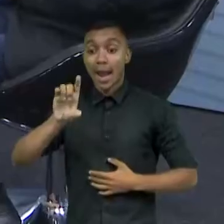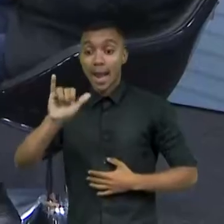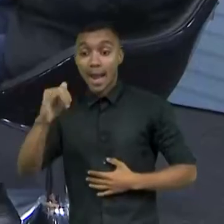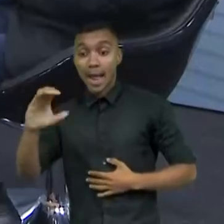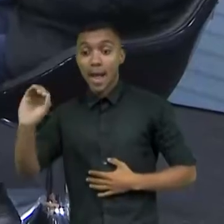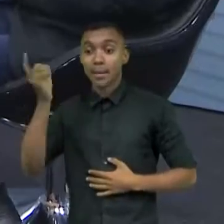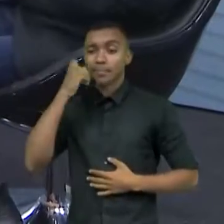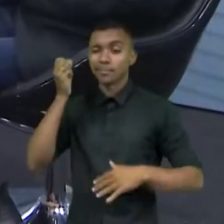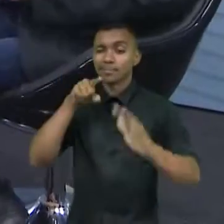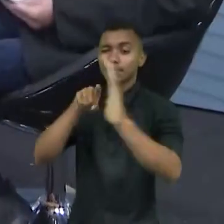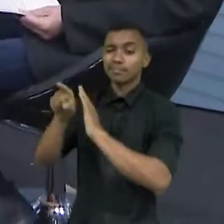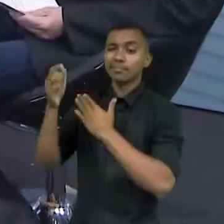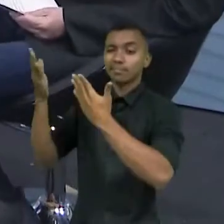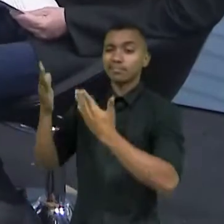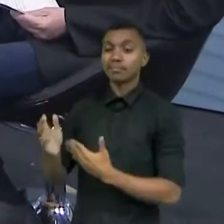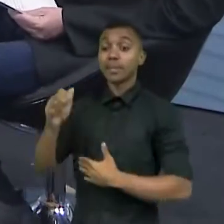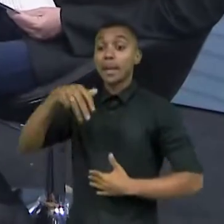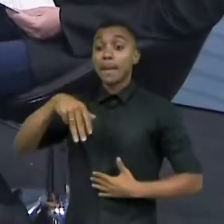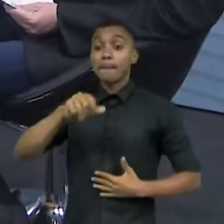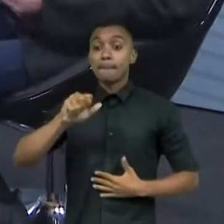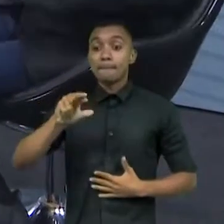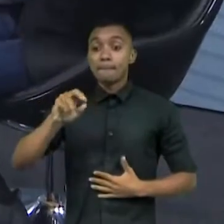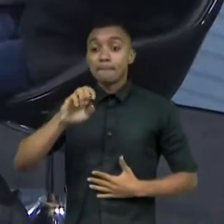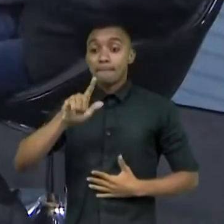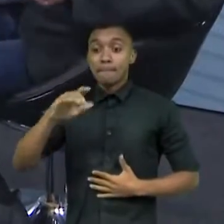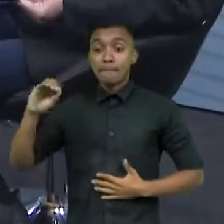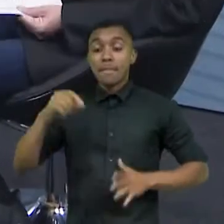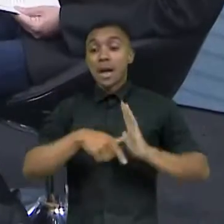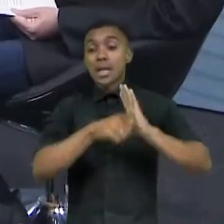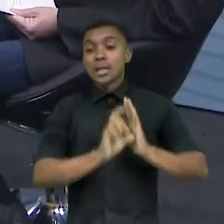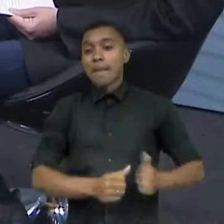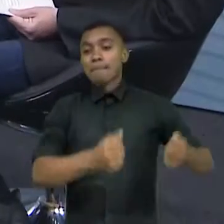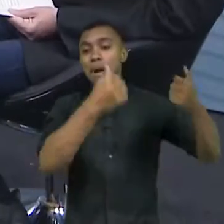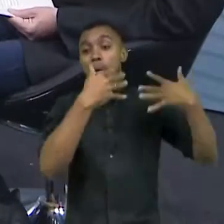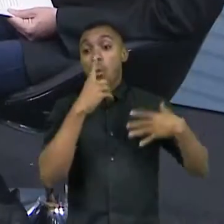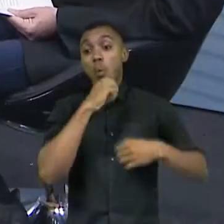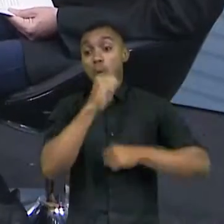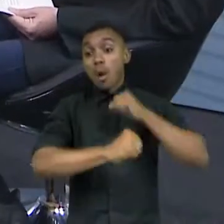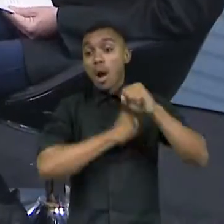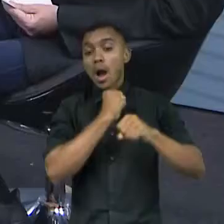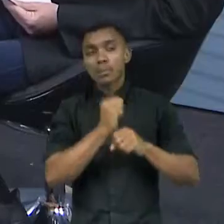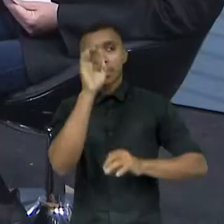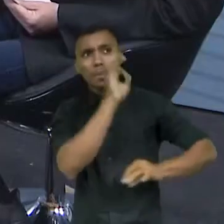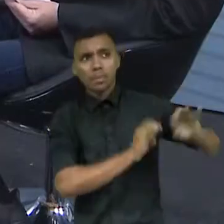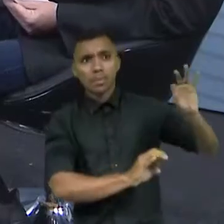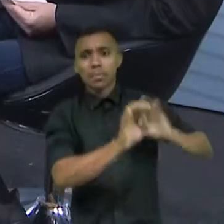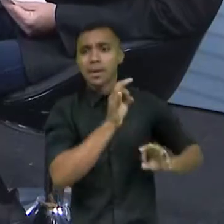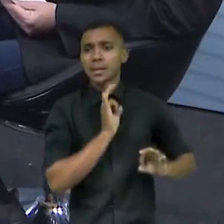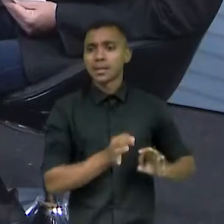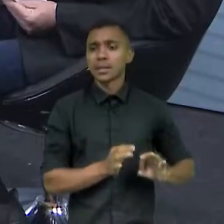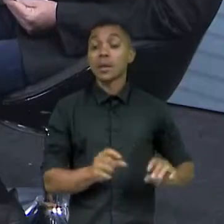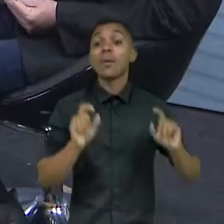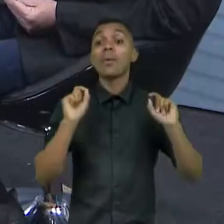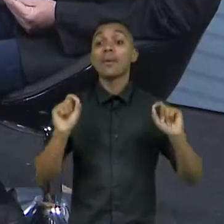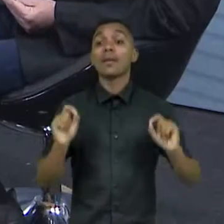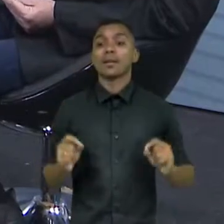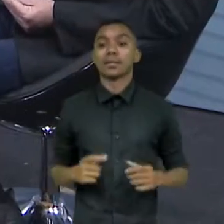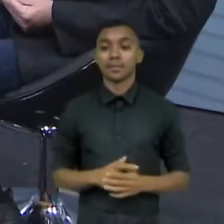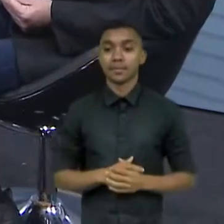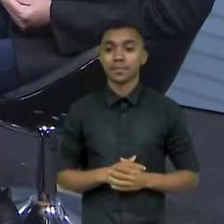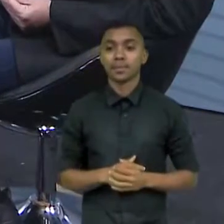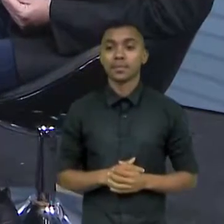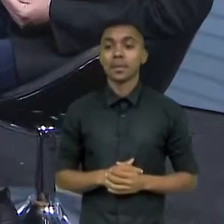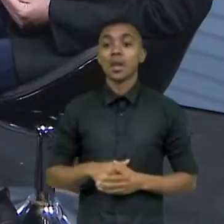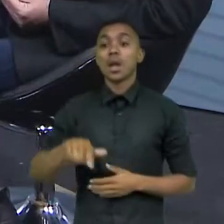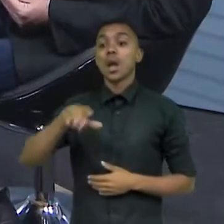Marcelo, a Bia disse que um ano vocês ficaram aí planejando a governança. O que é essa